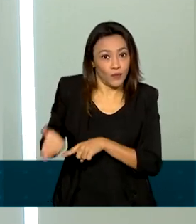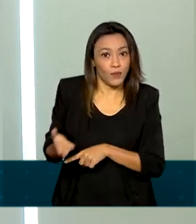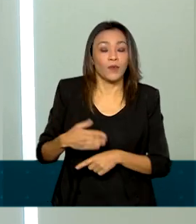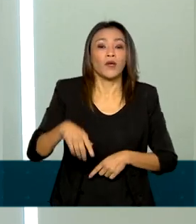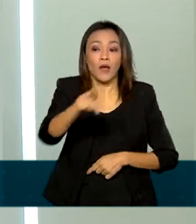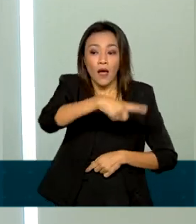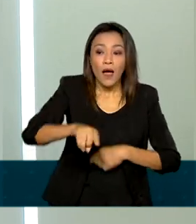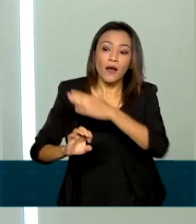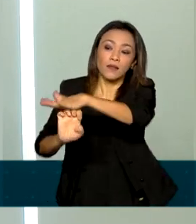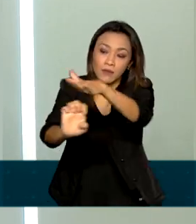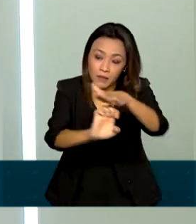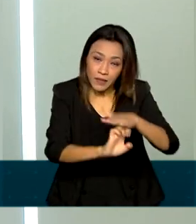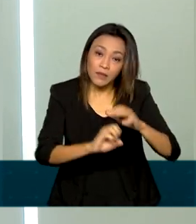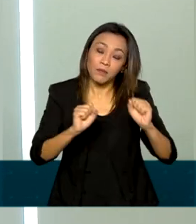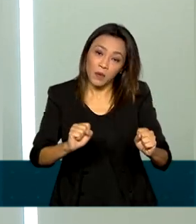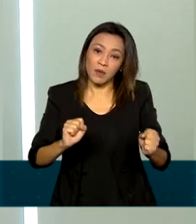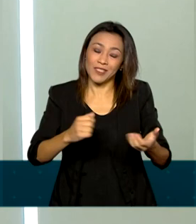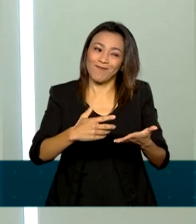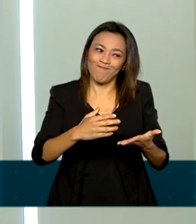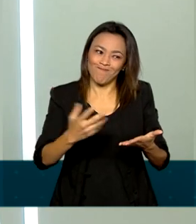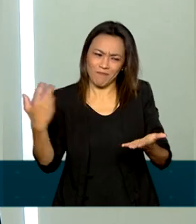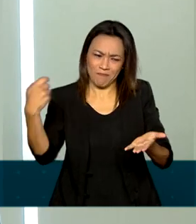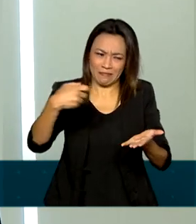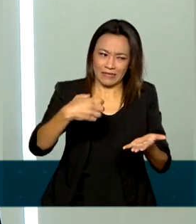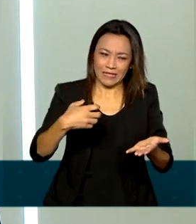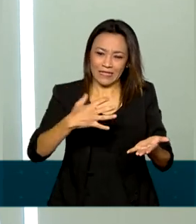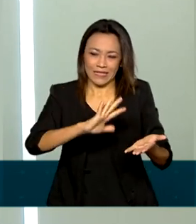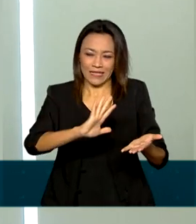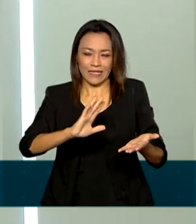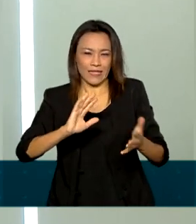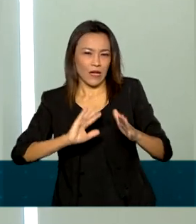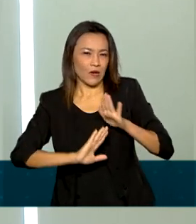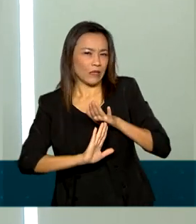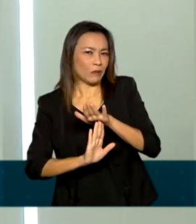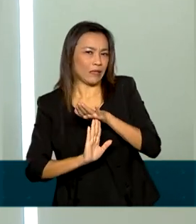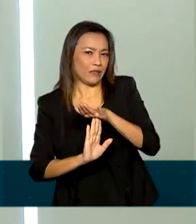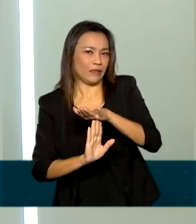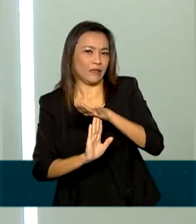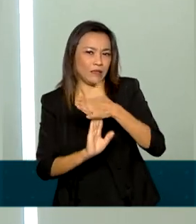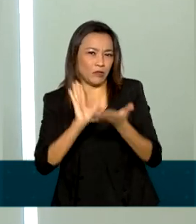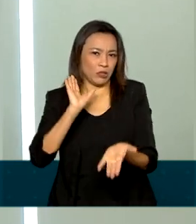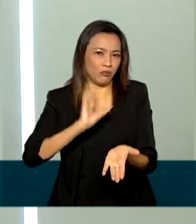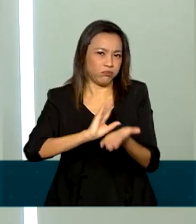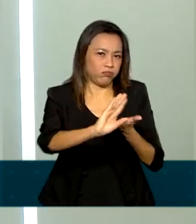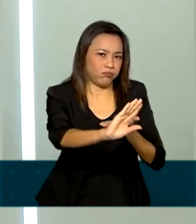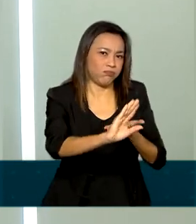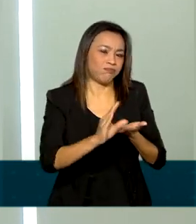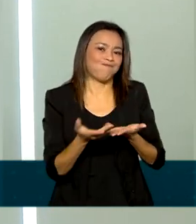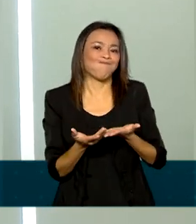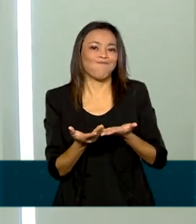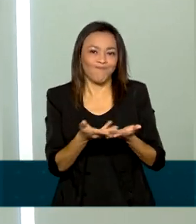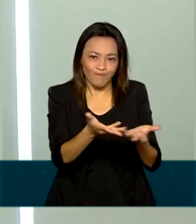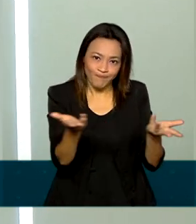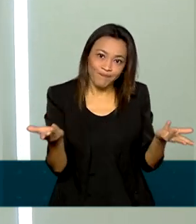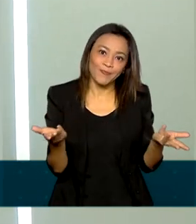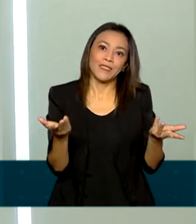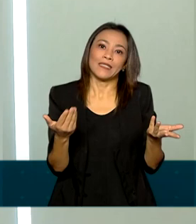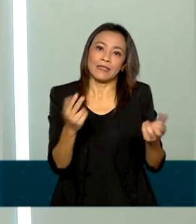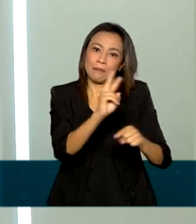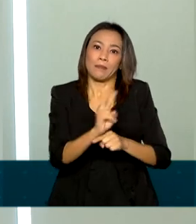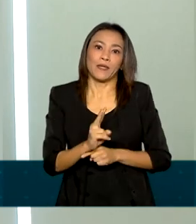podem adiar investimentos em função da necessidade, se for o caso, de captar recursos em instituições financeiras.